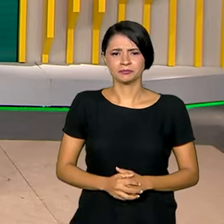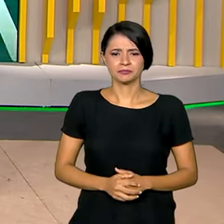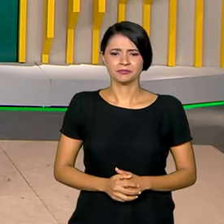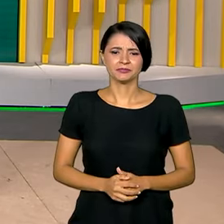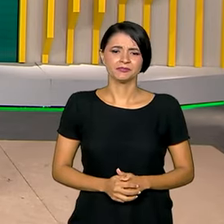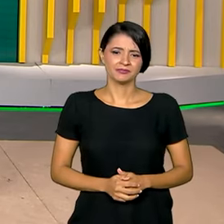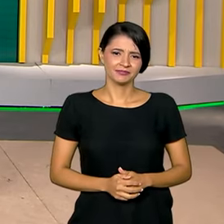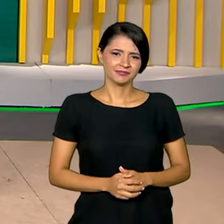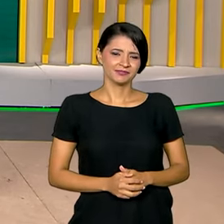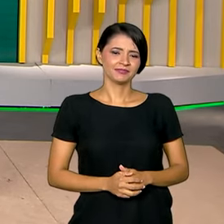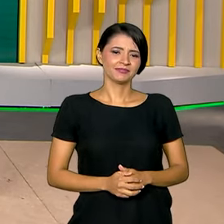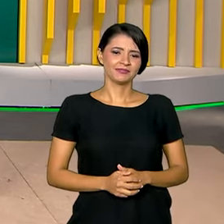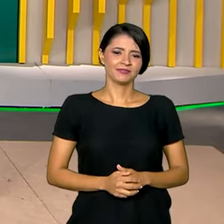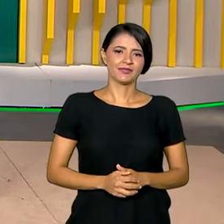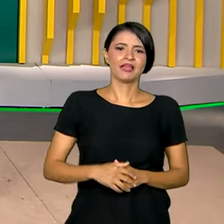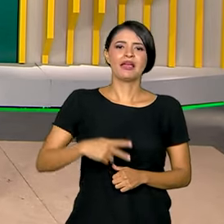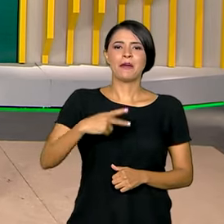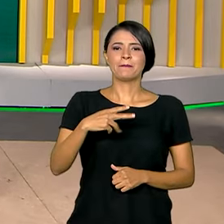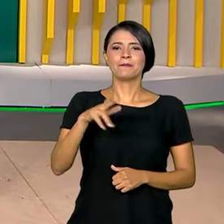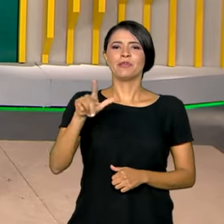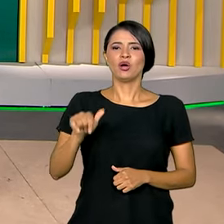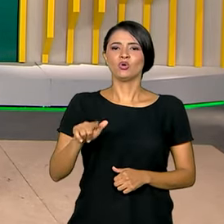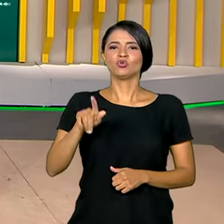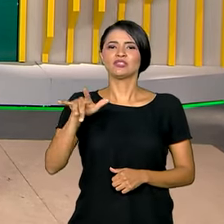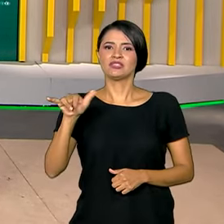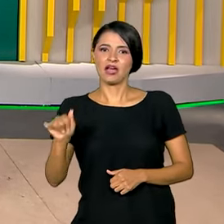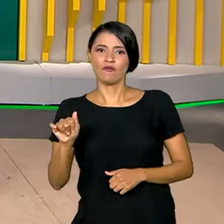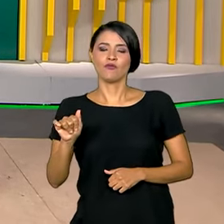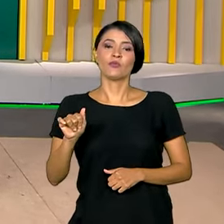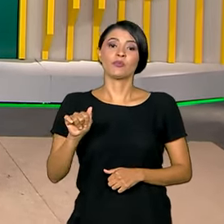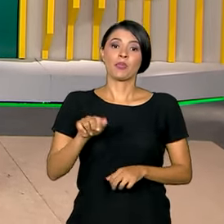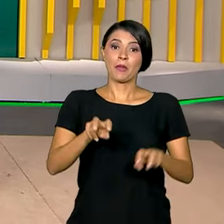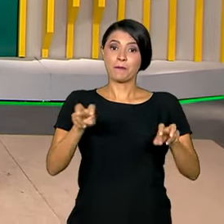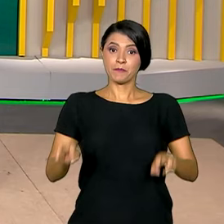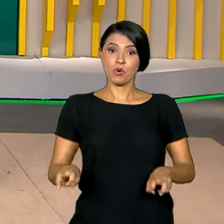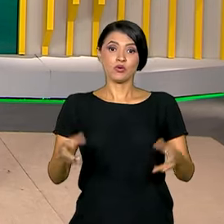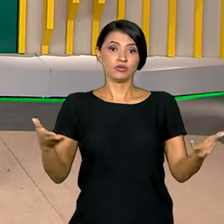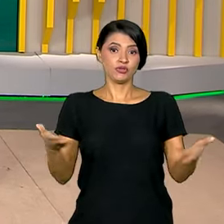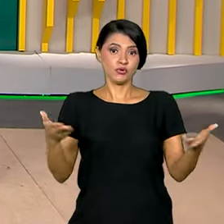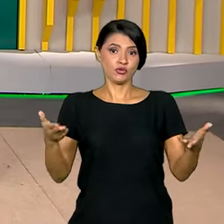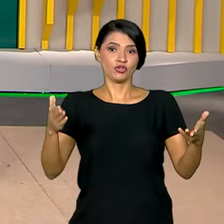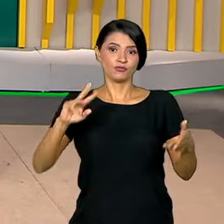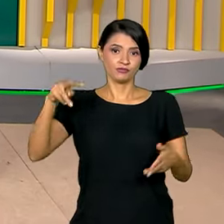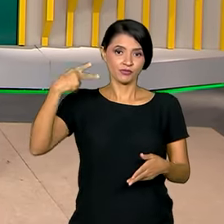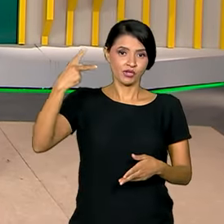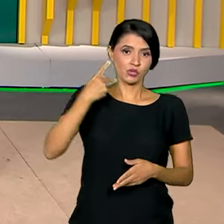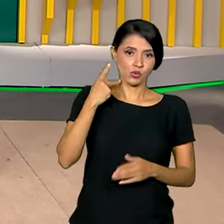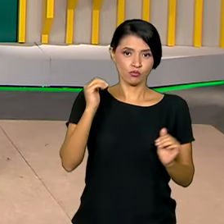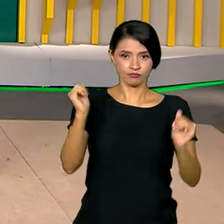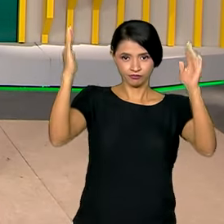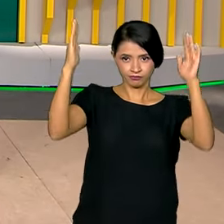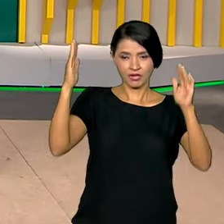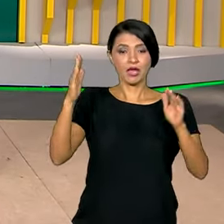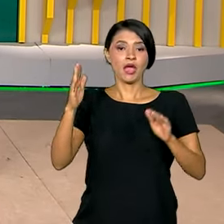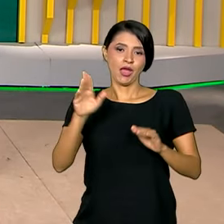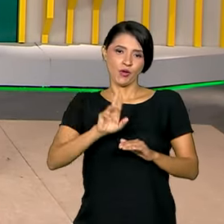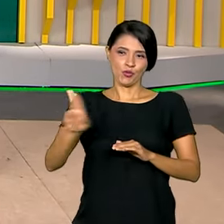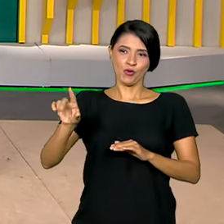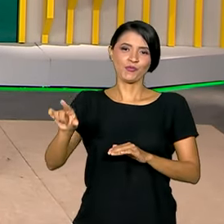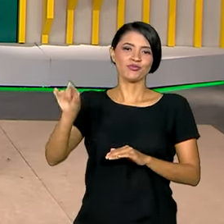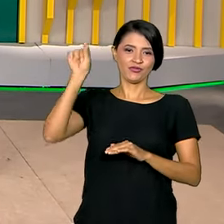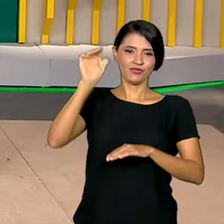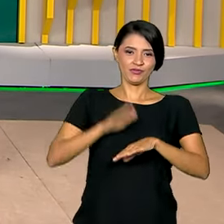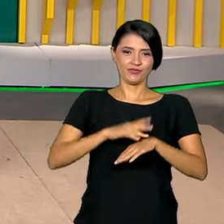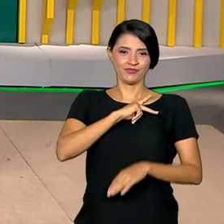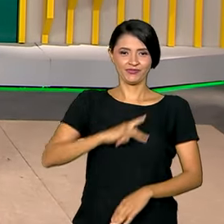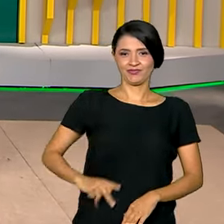Paulo Gustavo Goné tomou posse hoje como Procurador-Geral da República. A indicação foi feita pelo presidente Lula